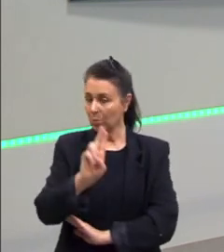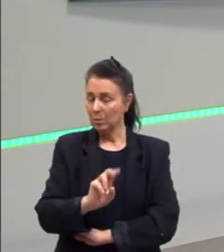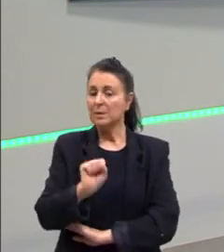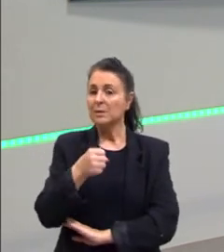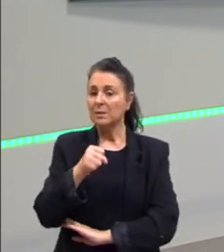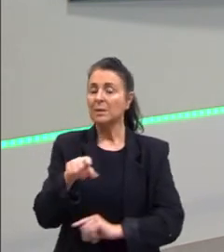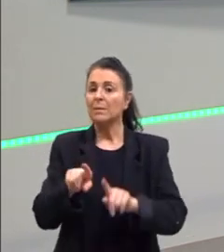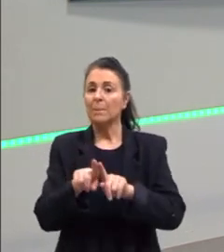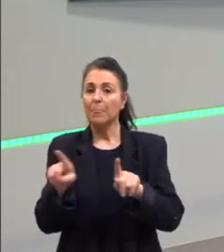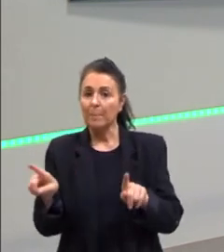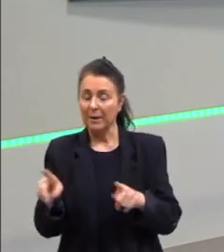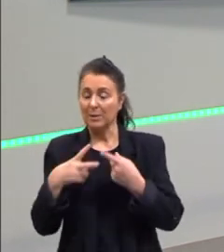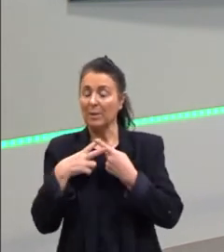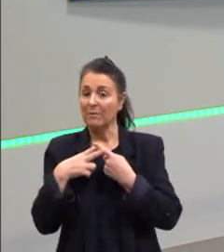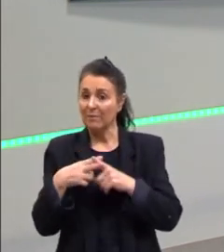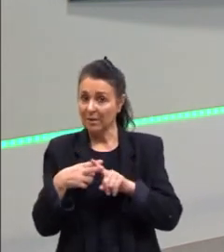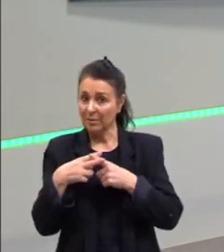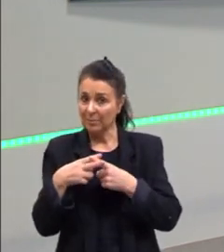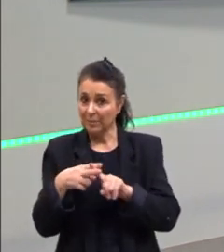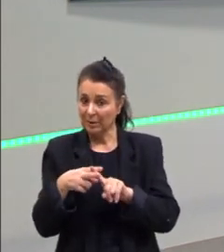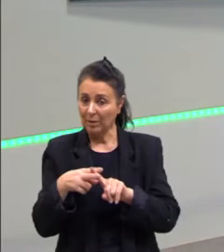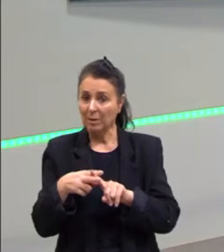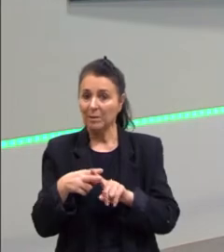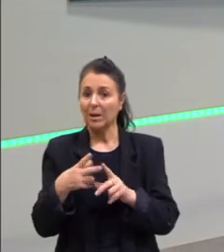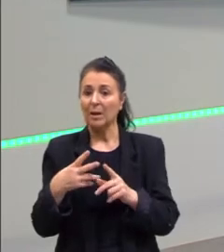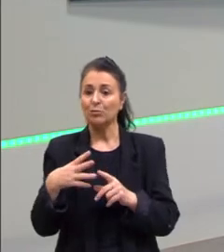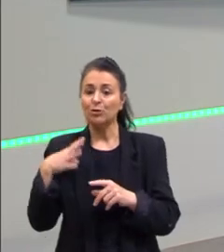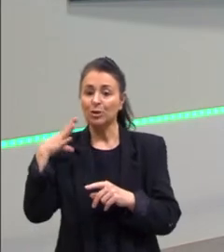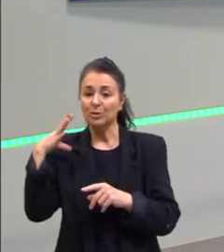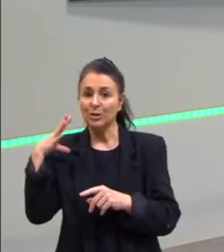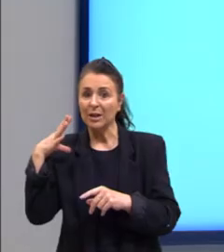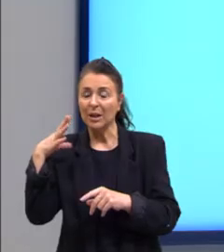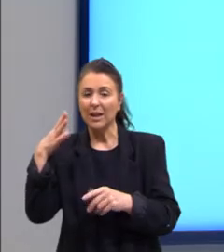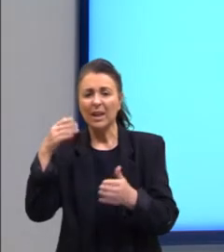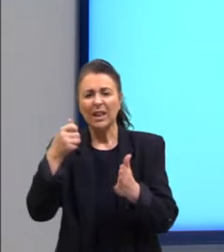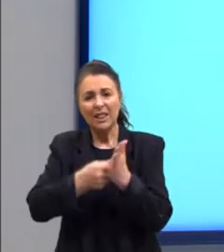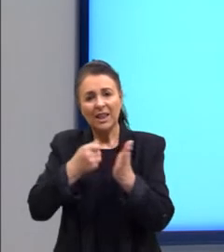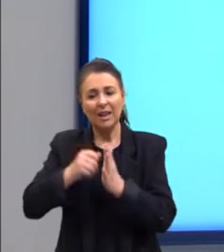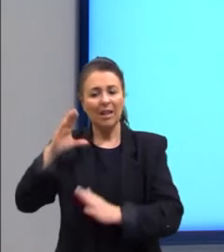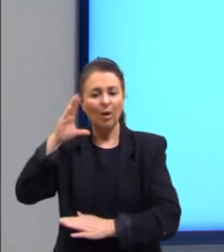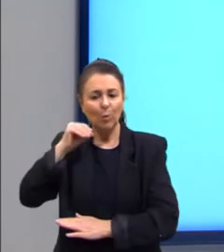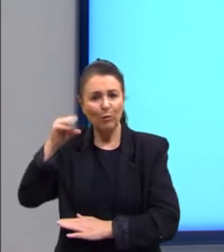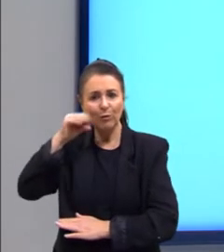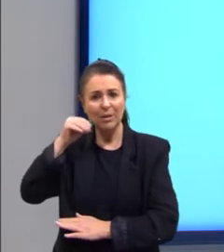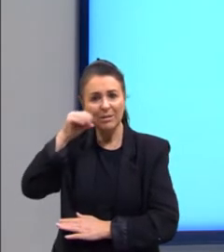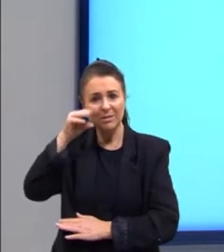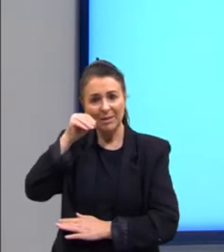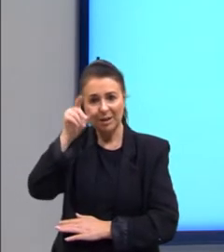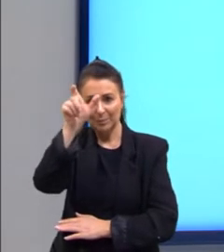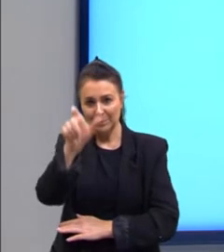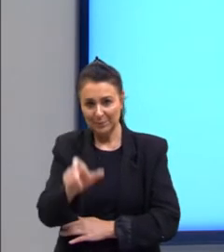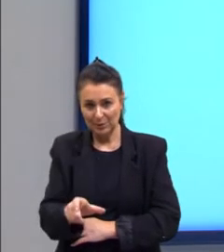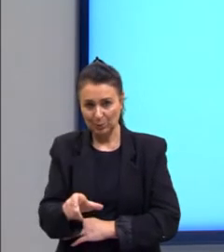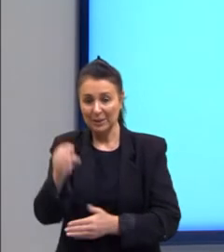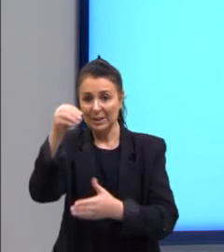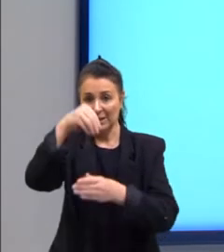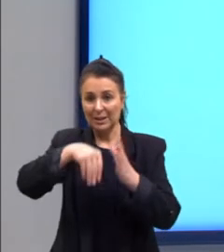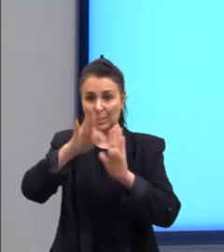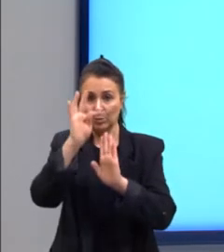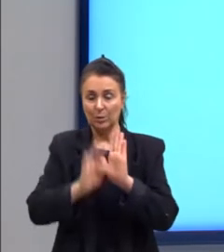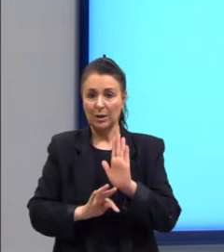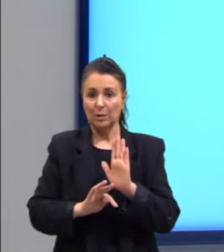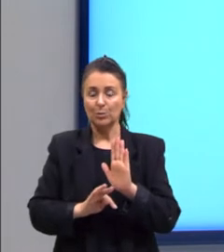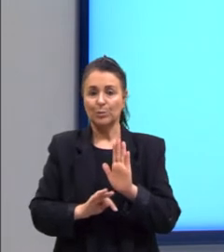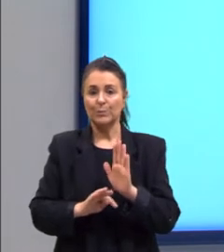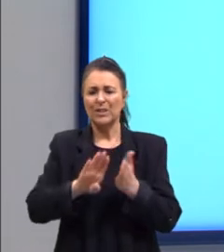uma ferramenta de persuasão, dentro do texto, logicamente. Eliminar os obstáculos